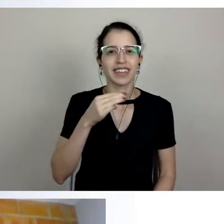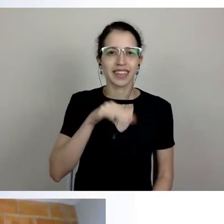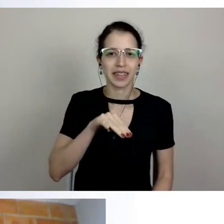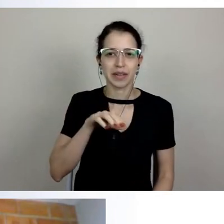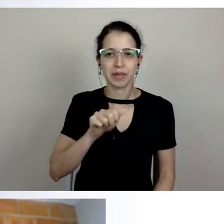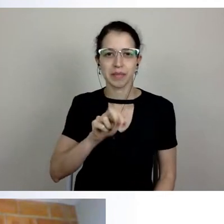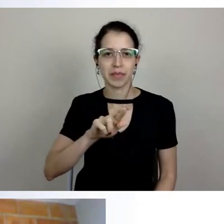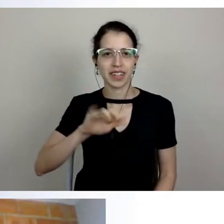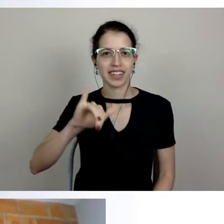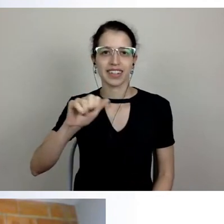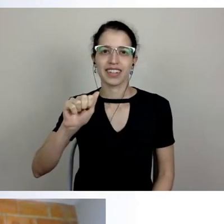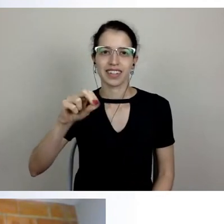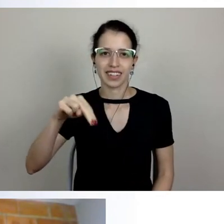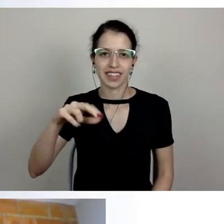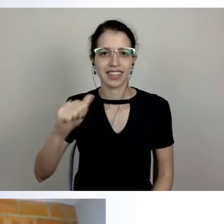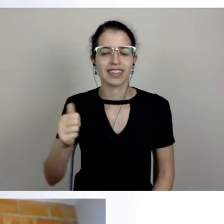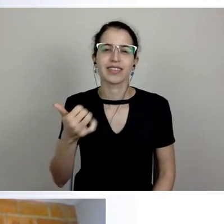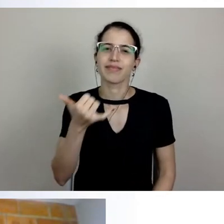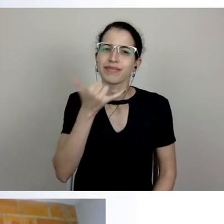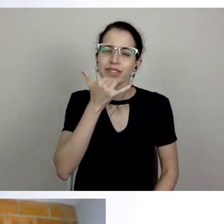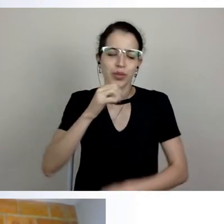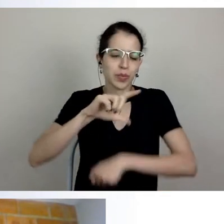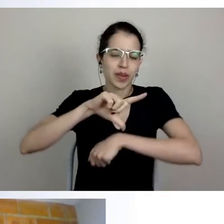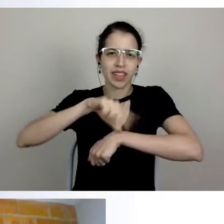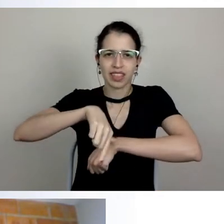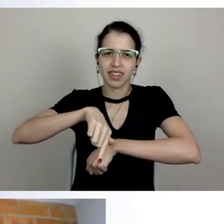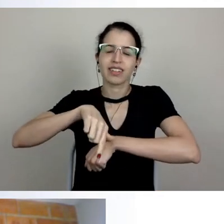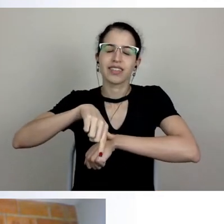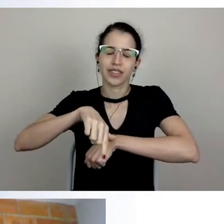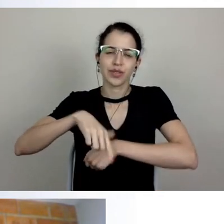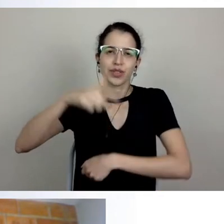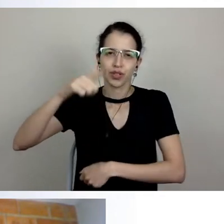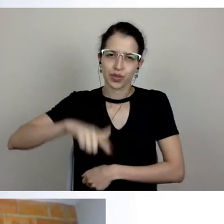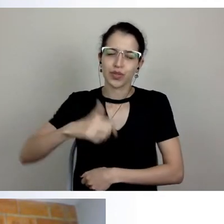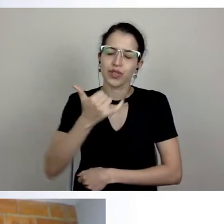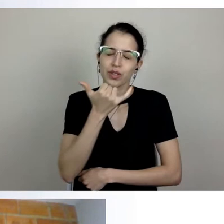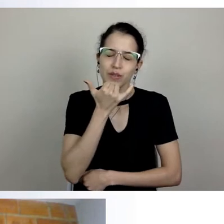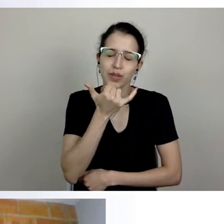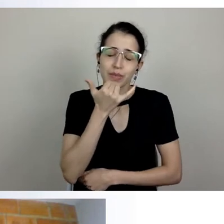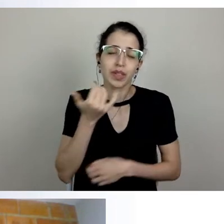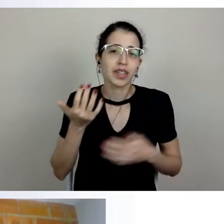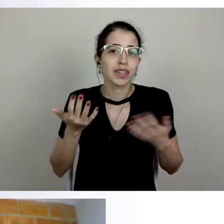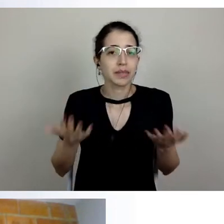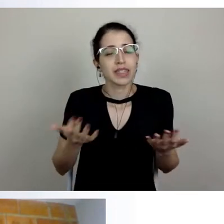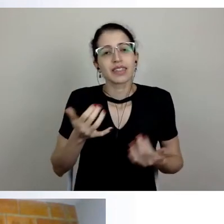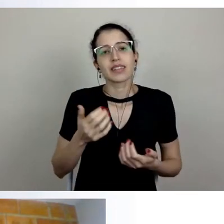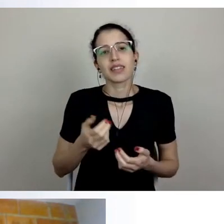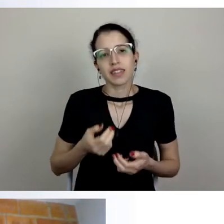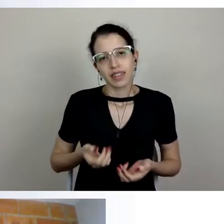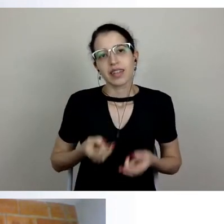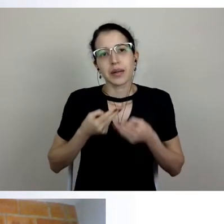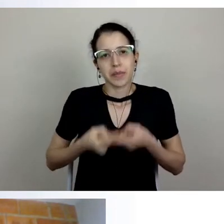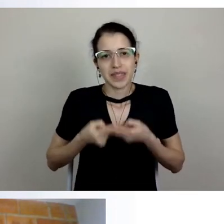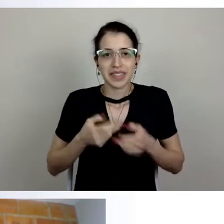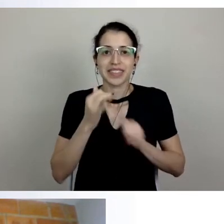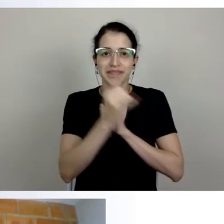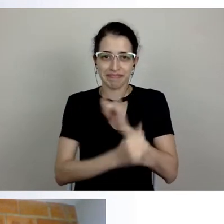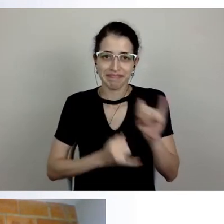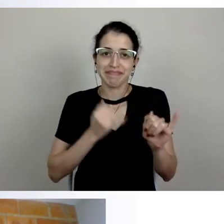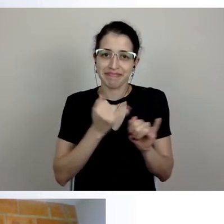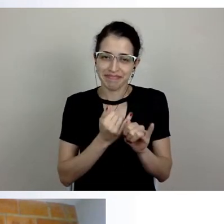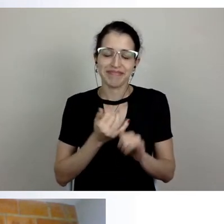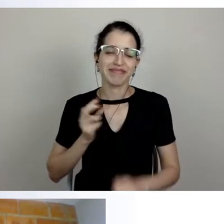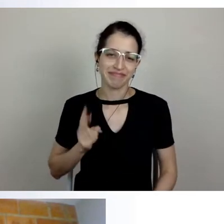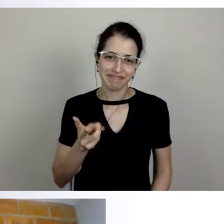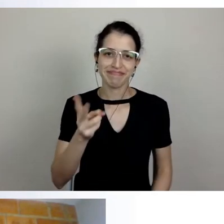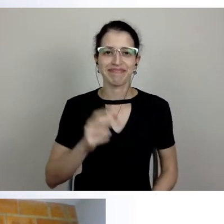passando aí a nossa desculpa pelo atraso, mas é o mundo da internet, né, então vamos em frente. Obrigada.